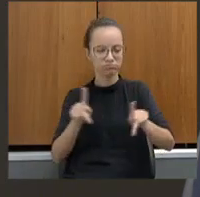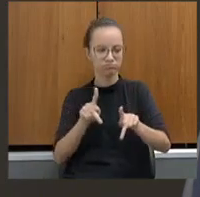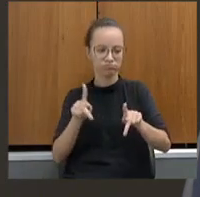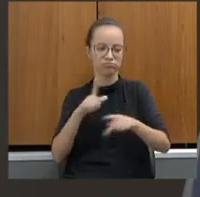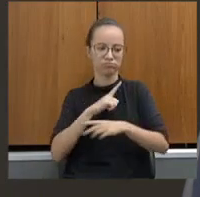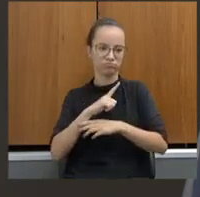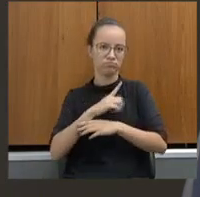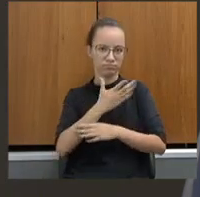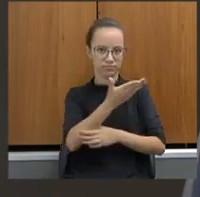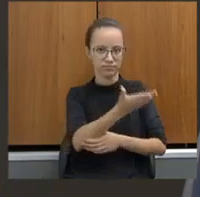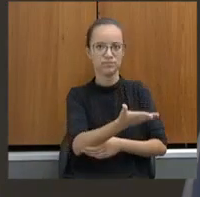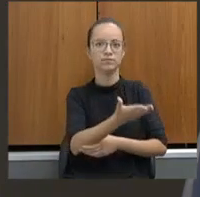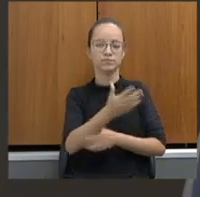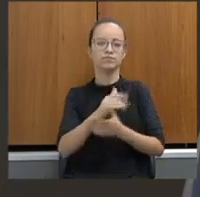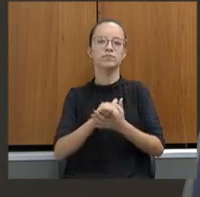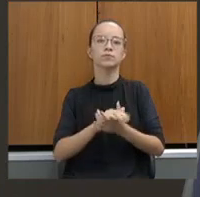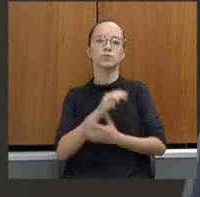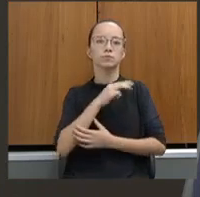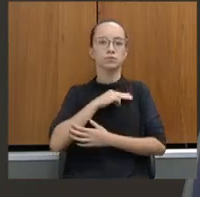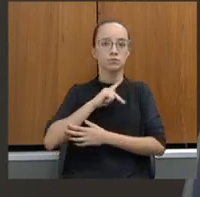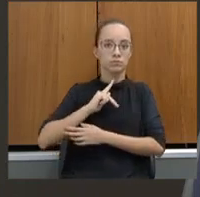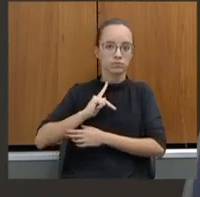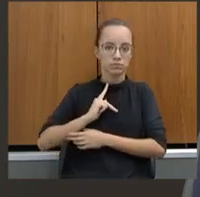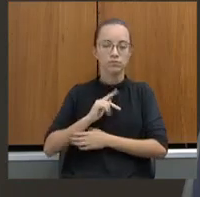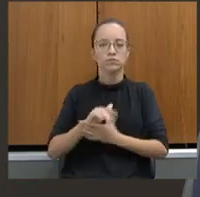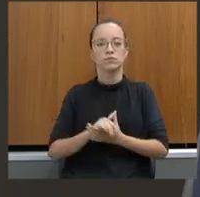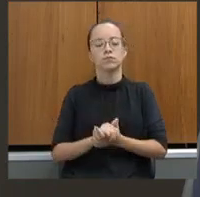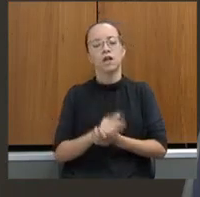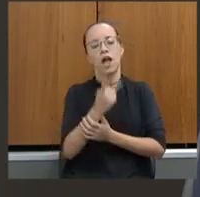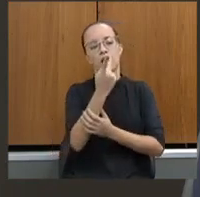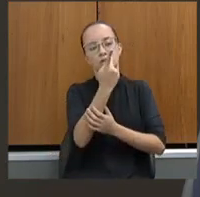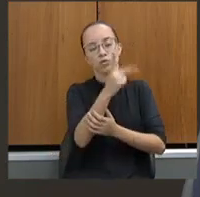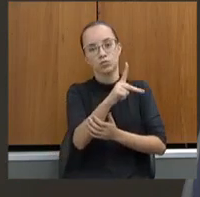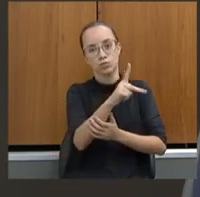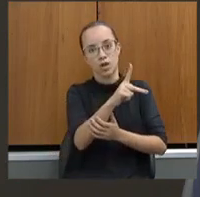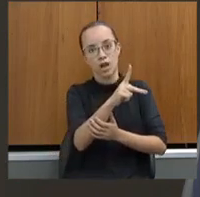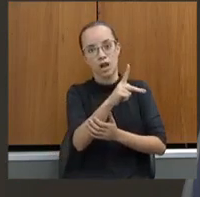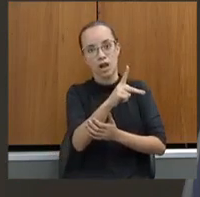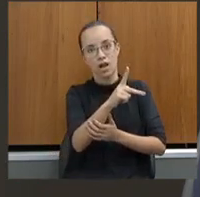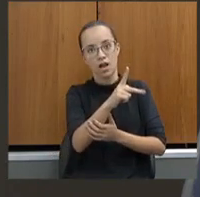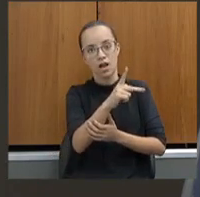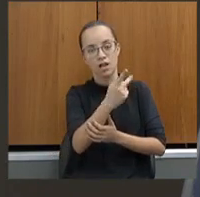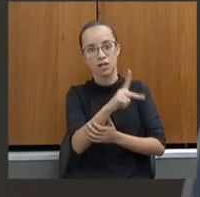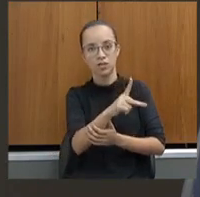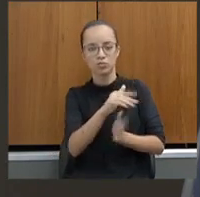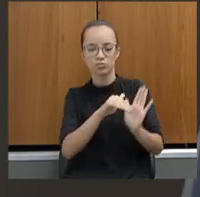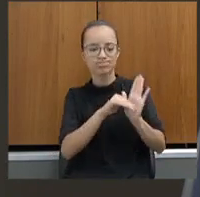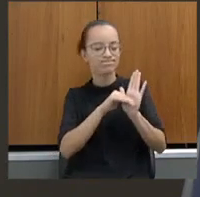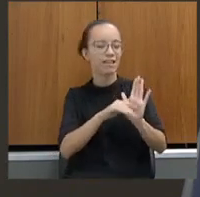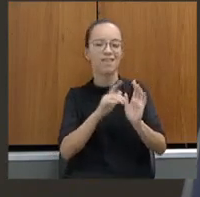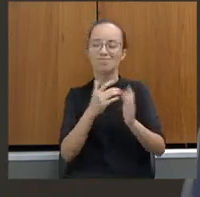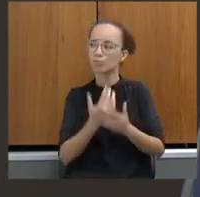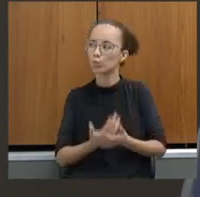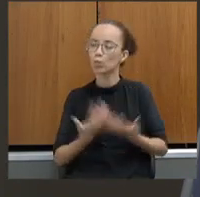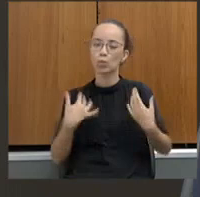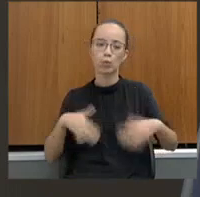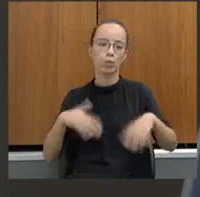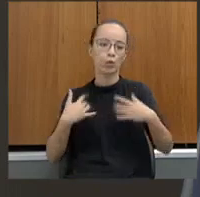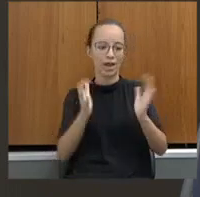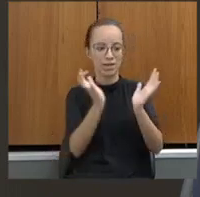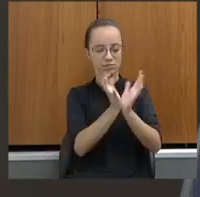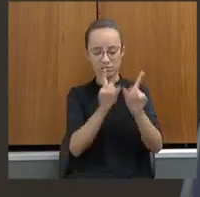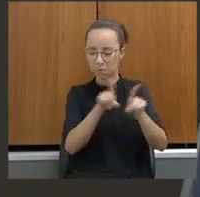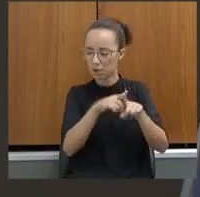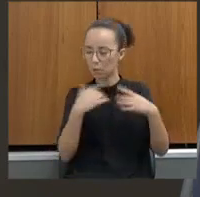na área do Ministério Público, a sua contribuição, ela realmente tem sido muito grande de sua equipe.